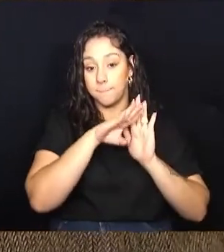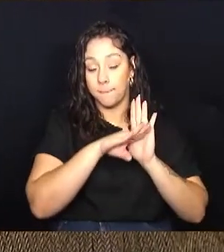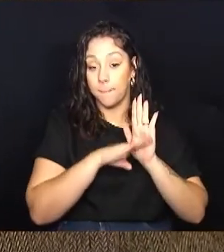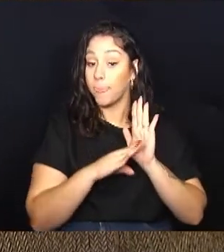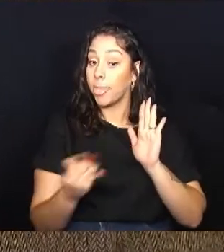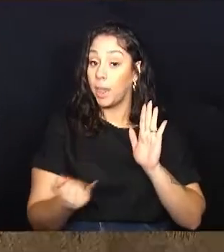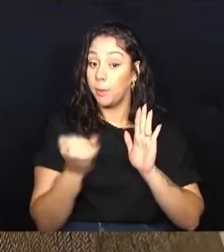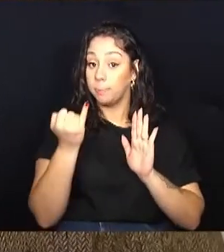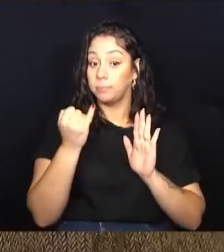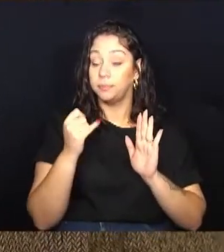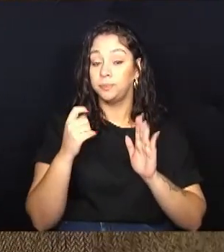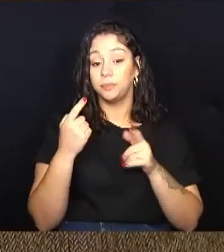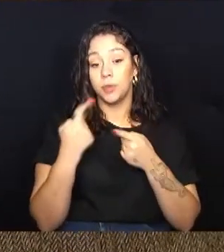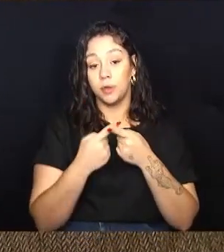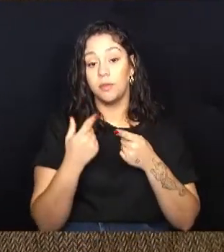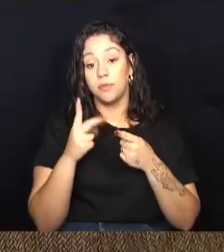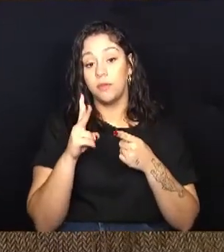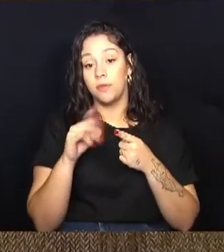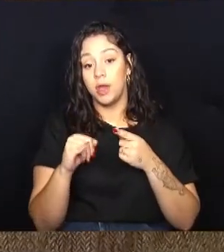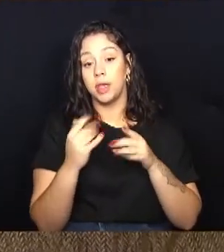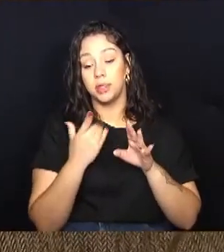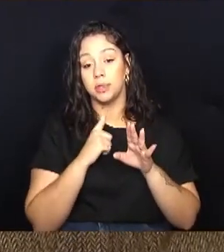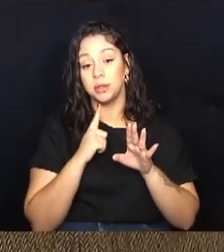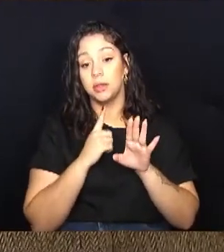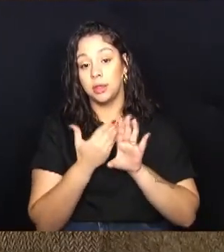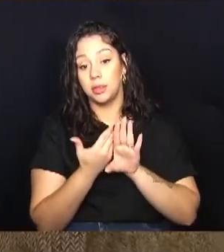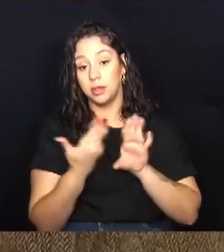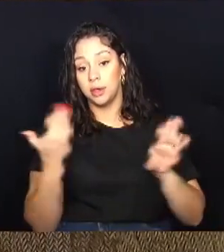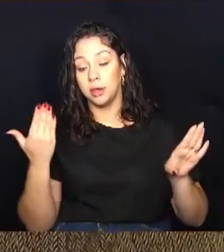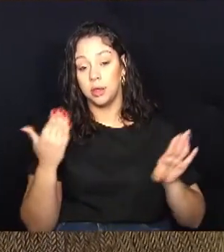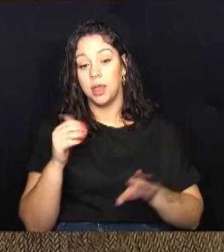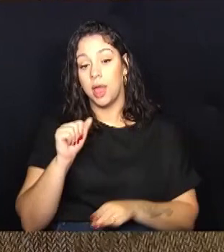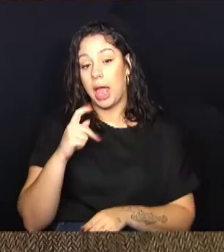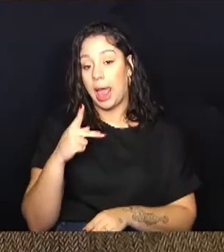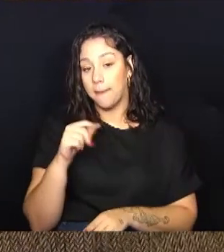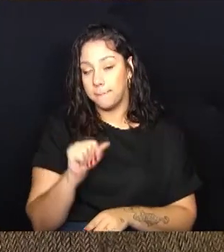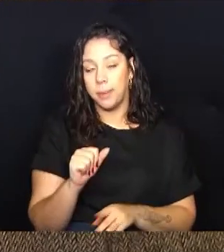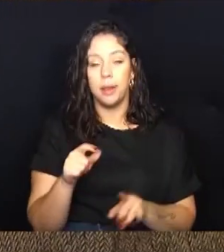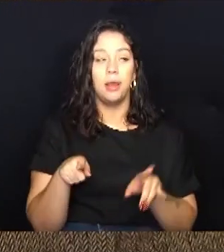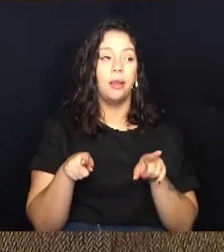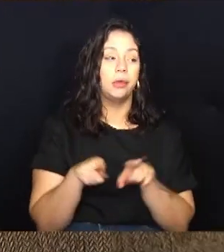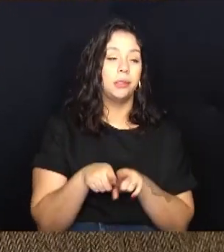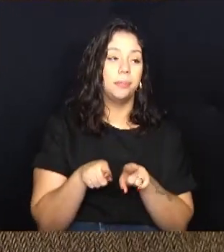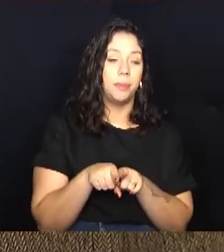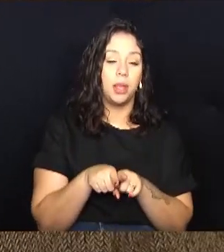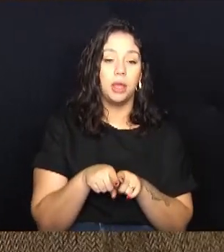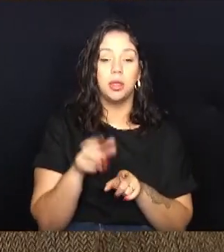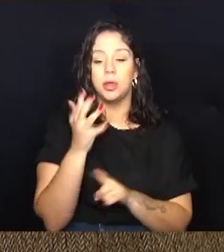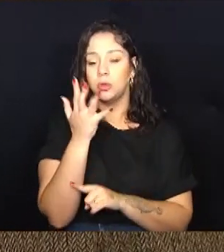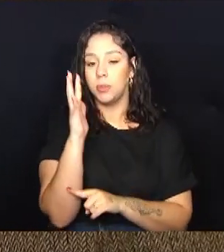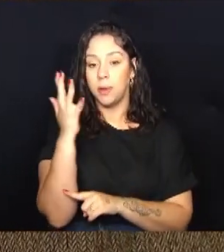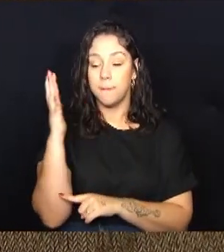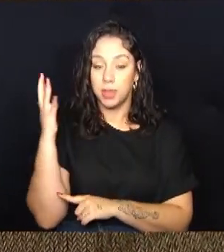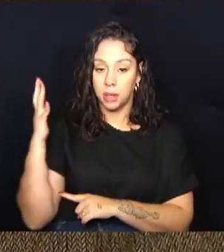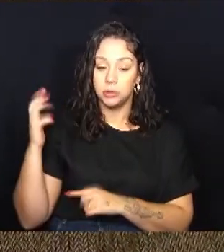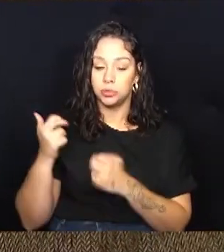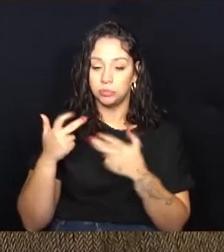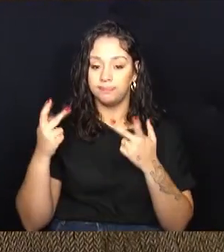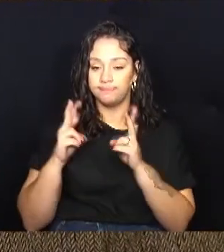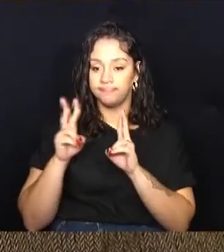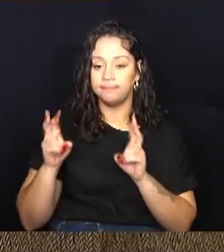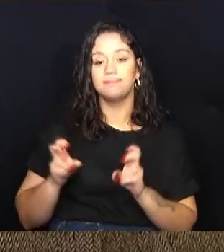depois do recesso da Câmara, para ser discutido. A APA, temos questão de meio ambiente. Tem várias